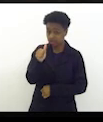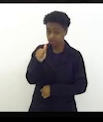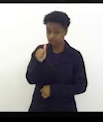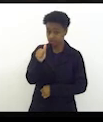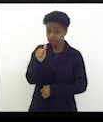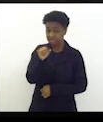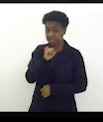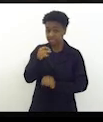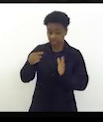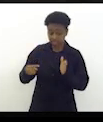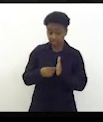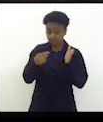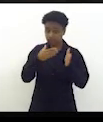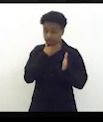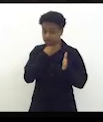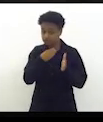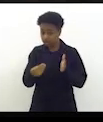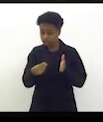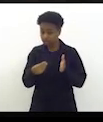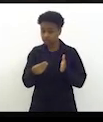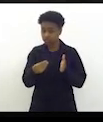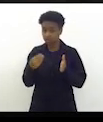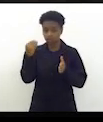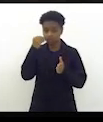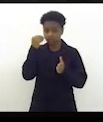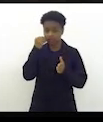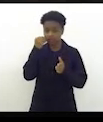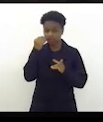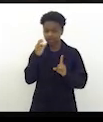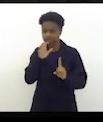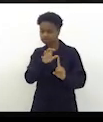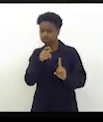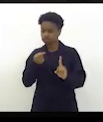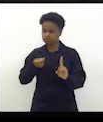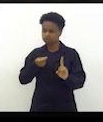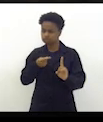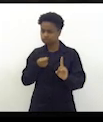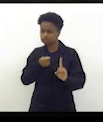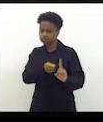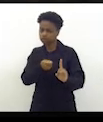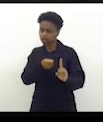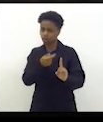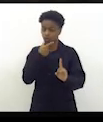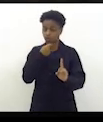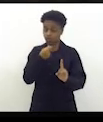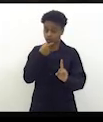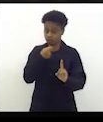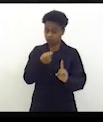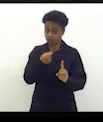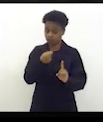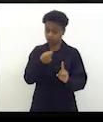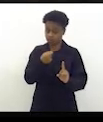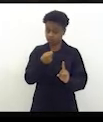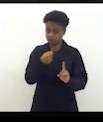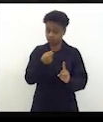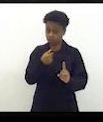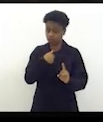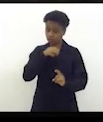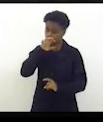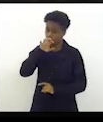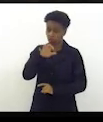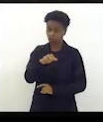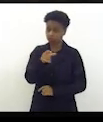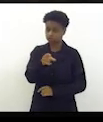simplesmente uma denúncia falsa para poder atingir com raivinha um homem eu tenho simplesmente nojo